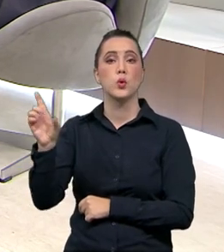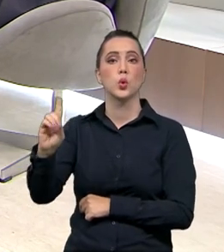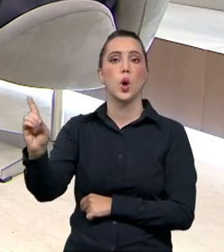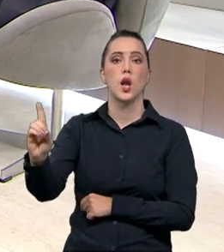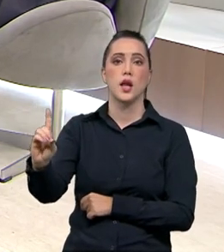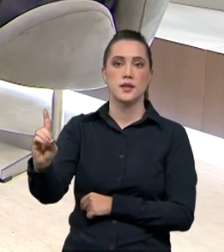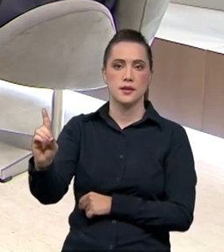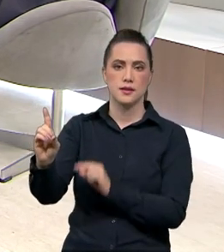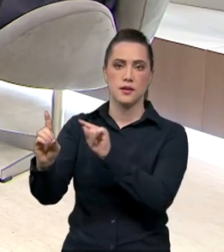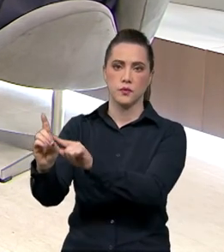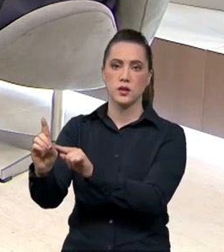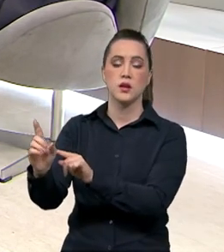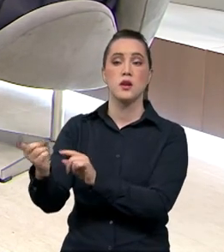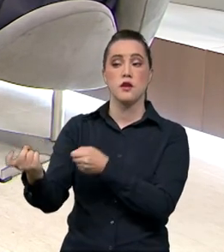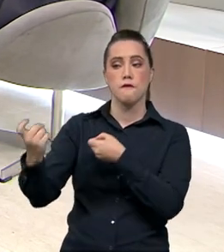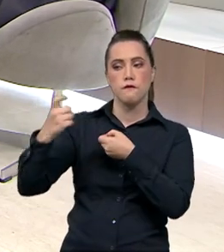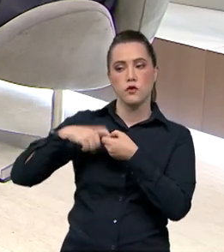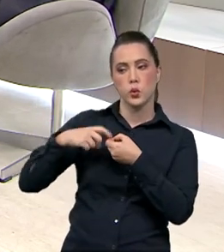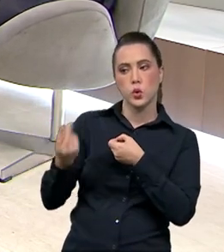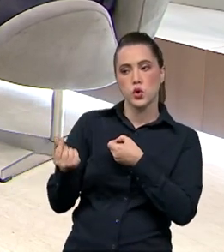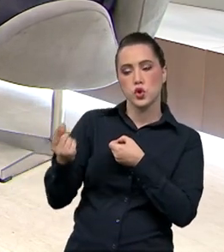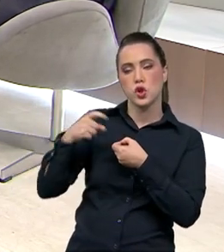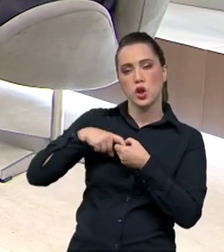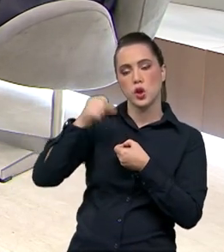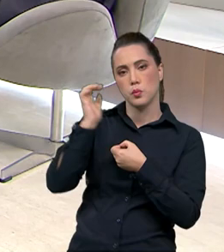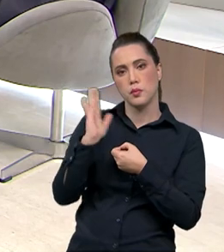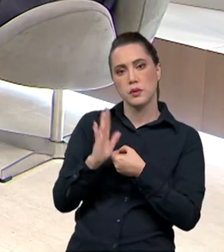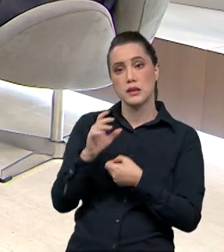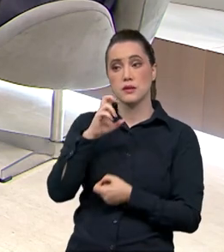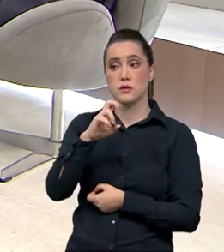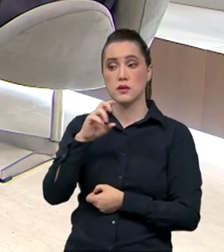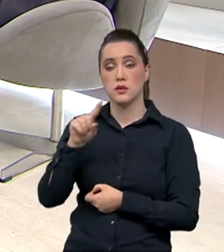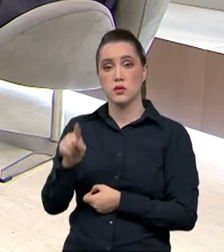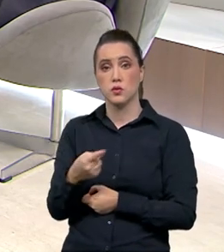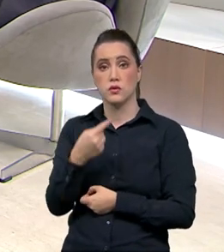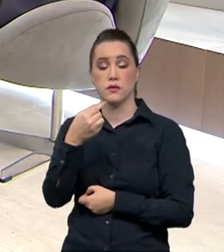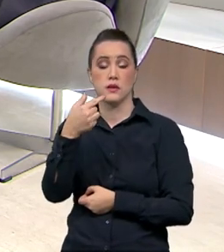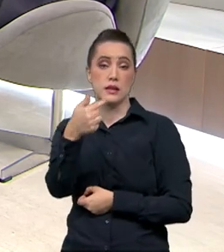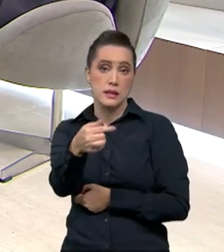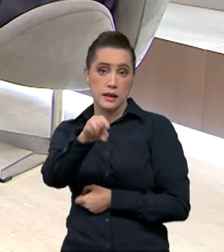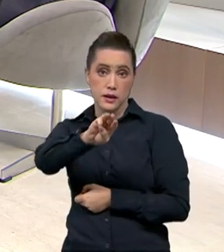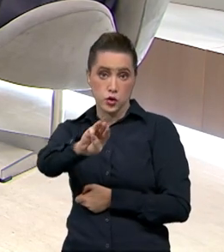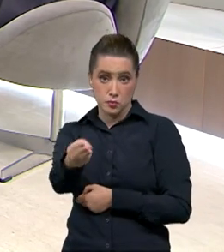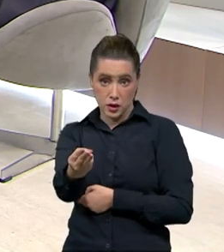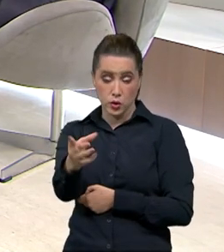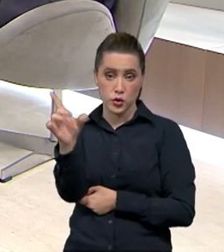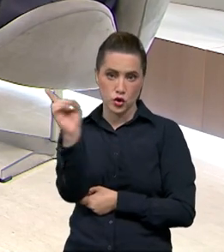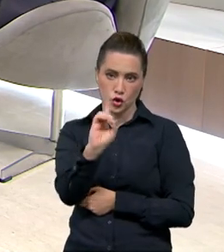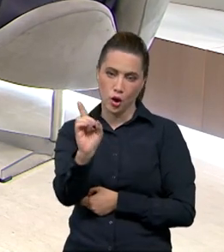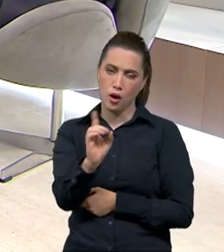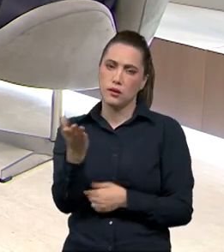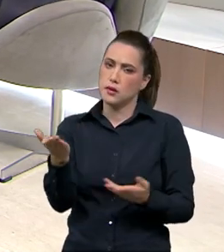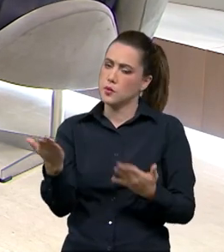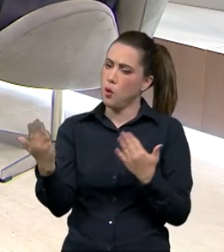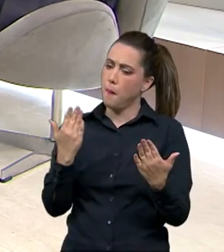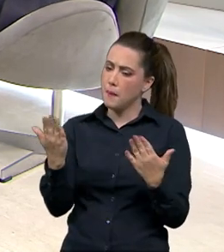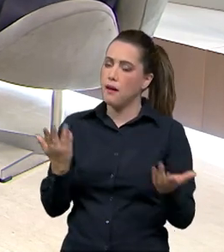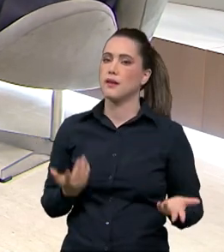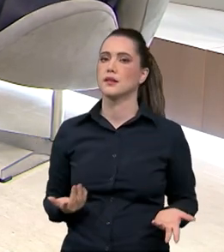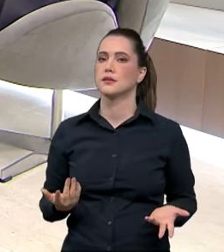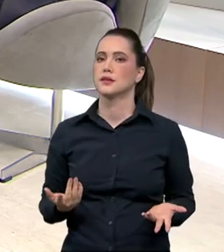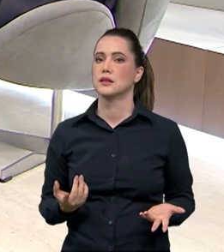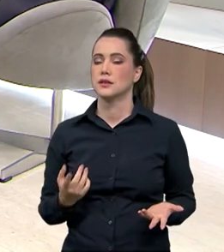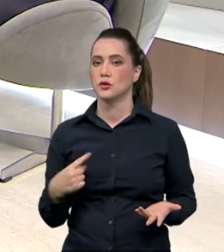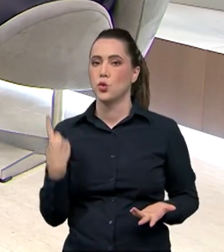retorno para o Brasil, obviamente, foi de 5,7 milhões de dólares. Só para você ter uma ideia, em um